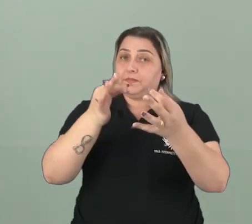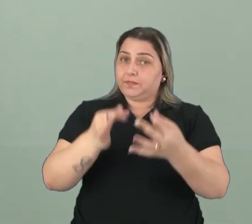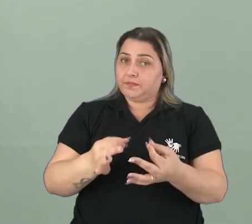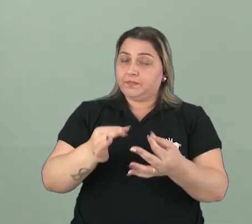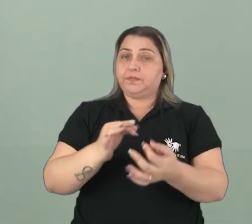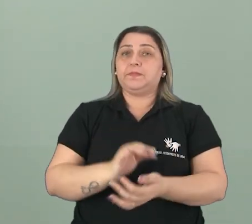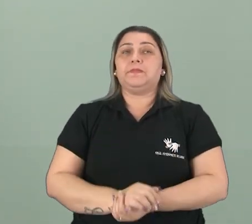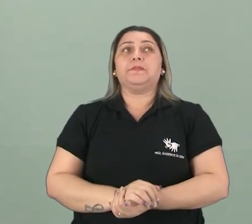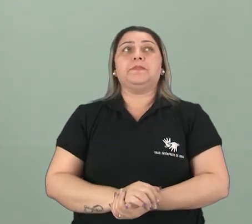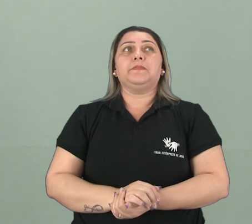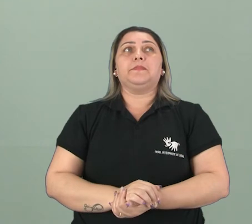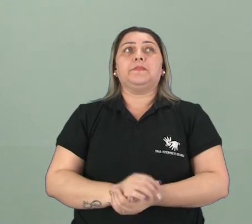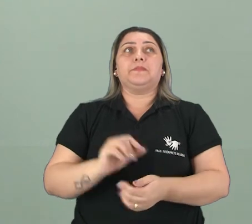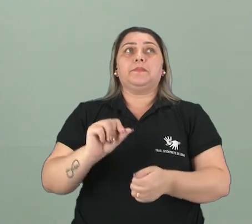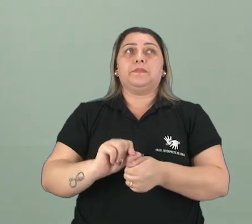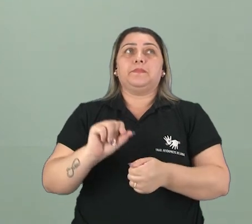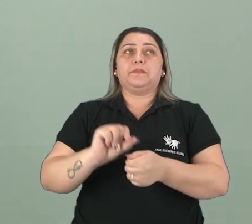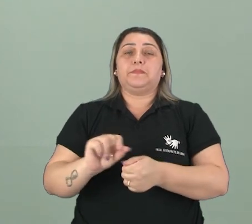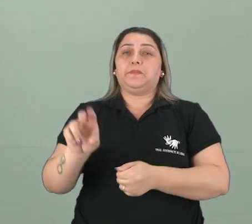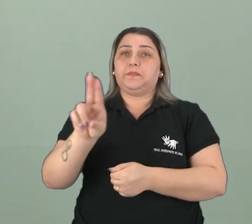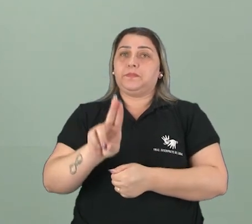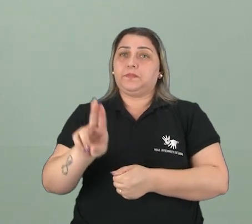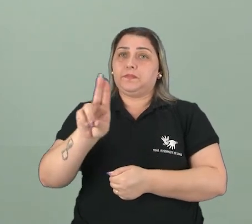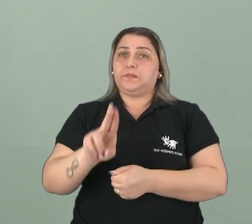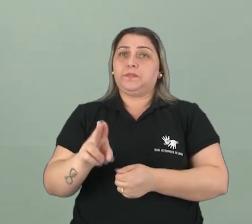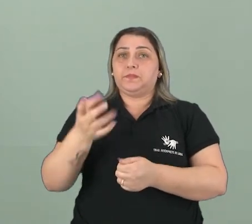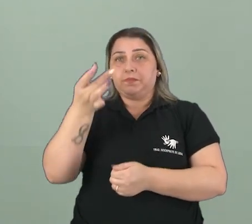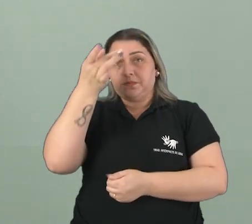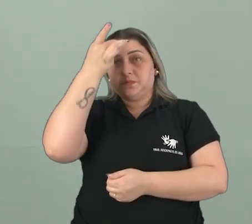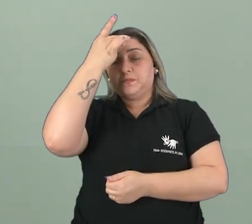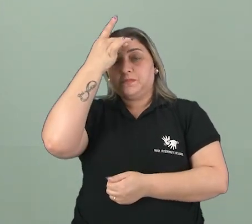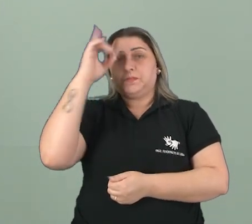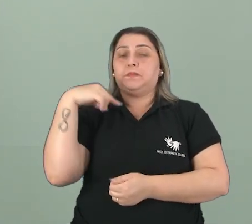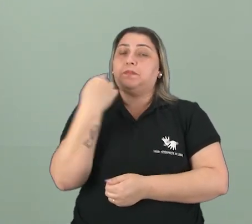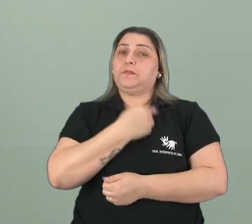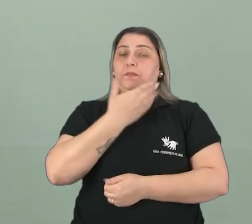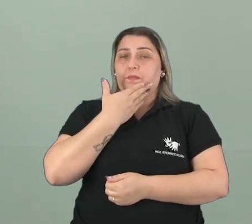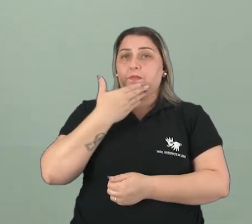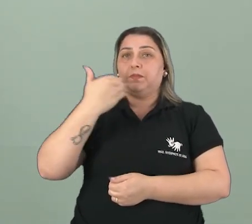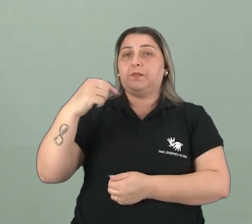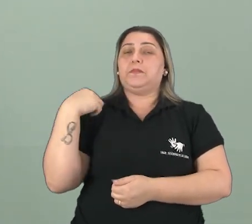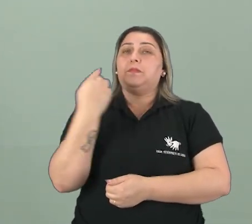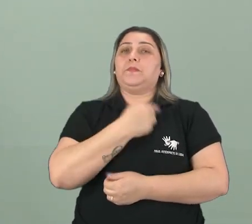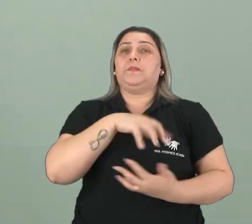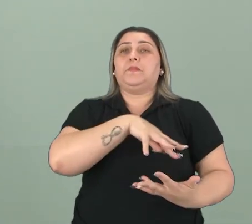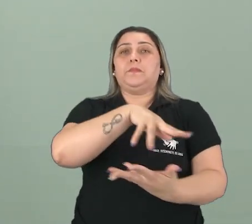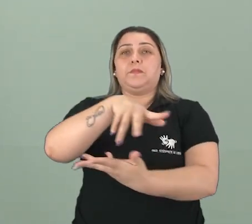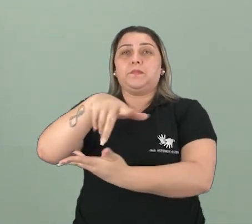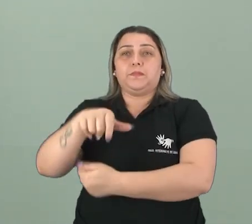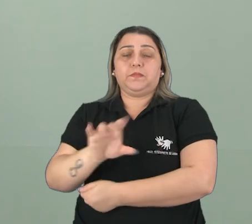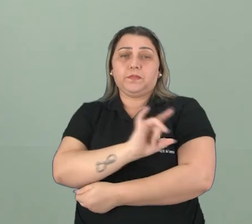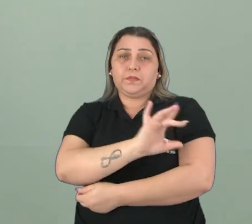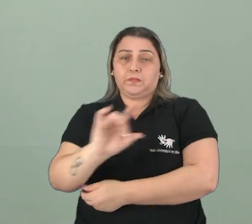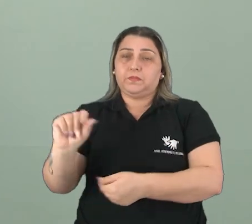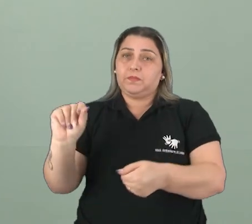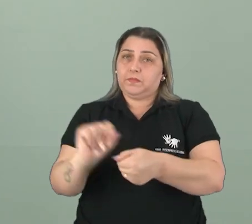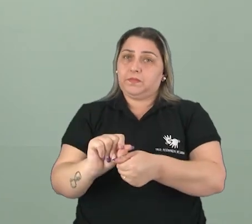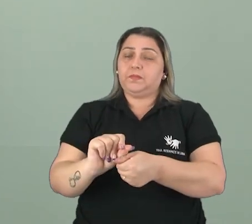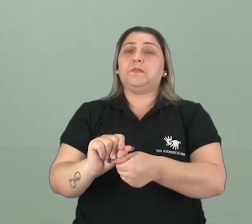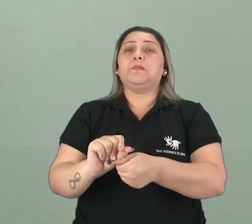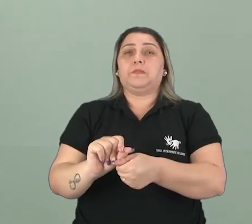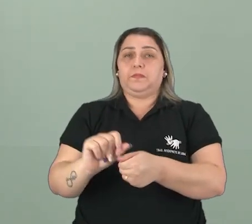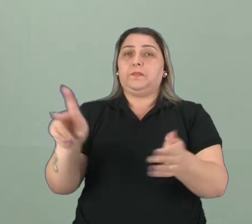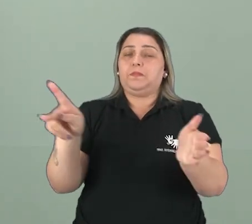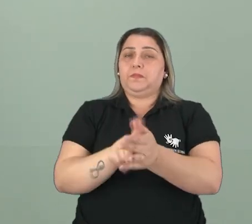Certinho, faça aí um consumo consciente que nós vamos ter uma melhoria no nosso planeta. Se cada um fizer a sua parte,